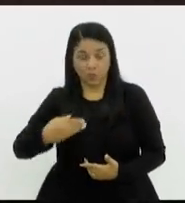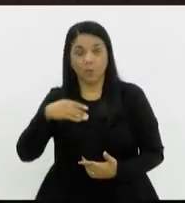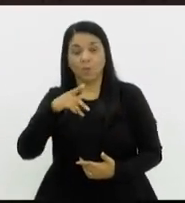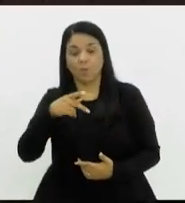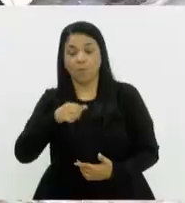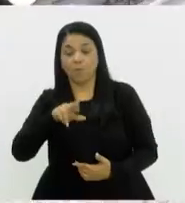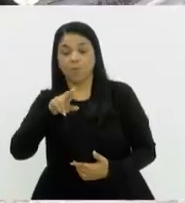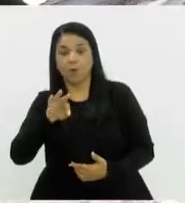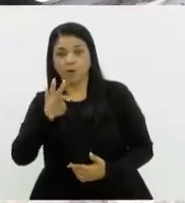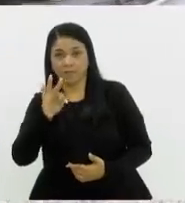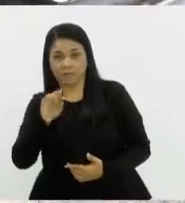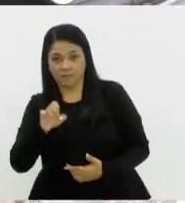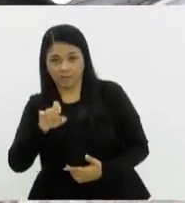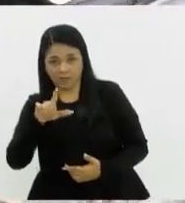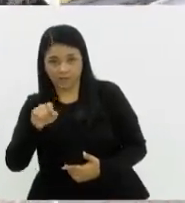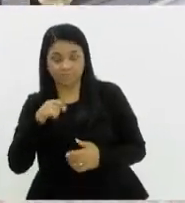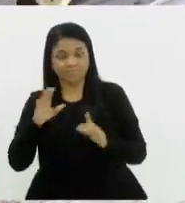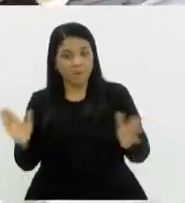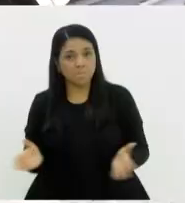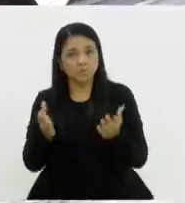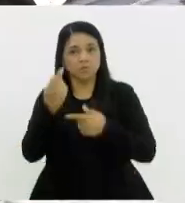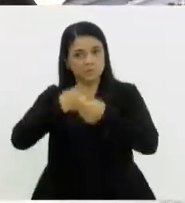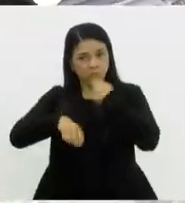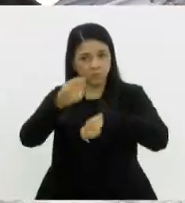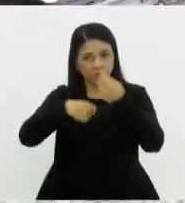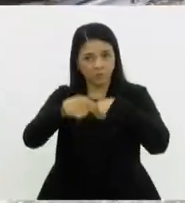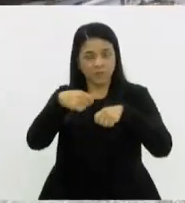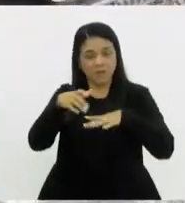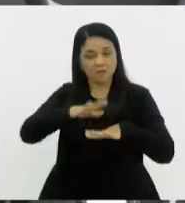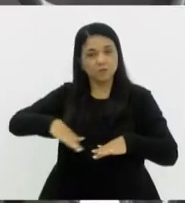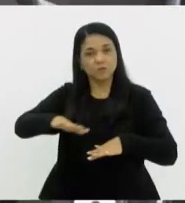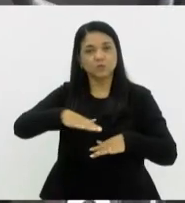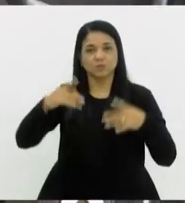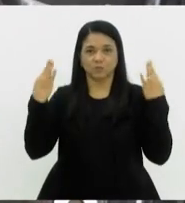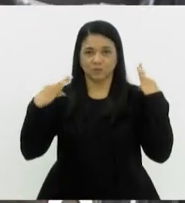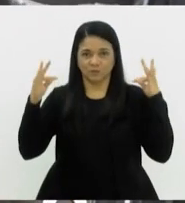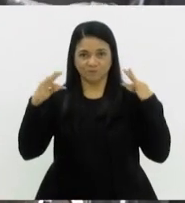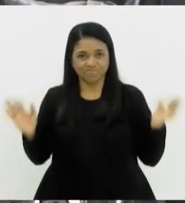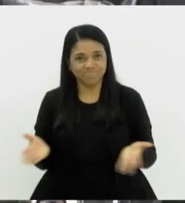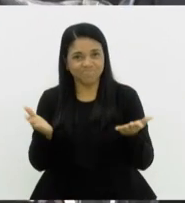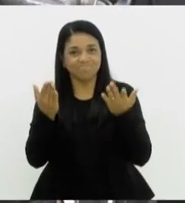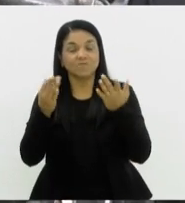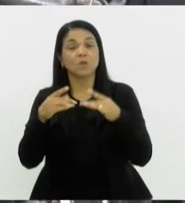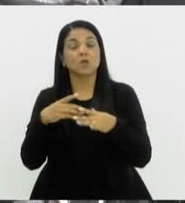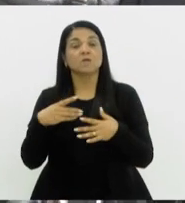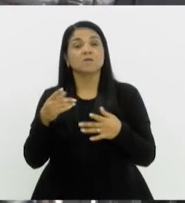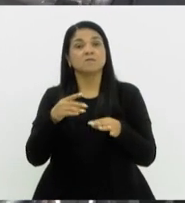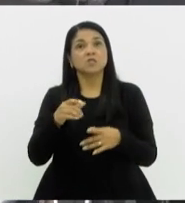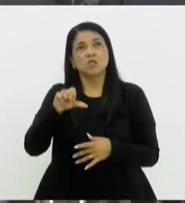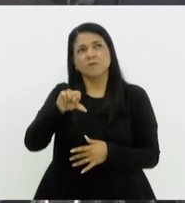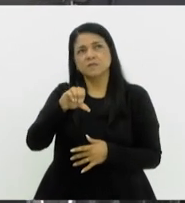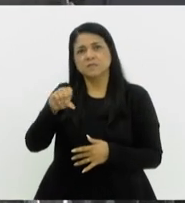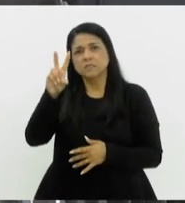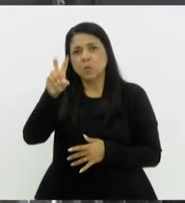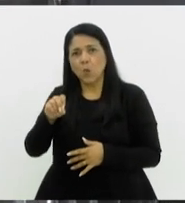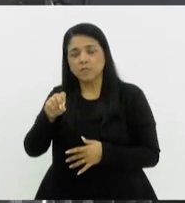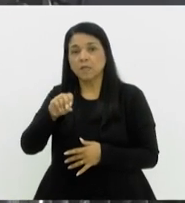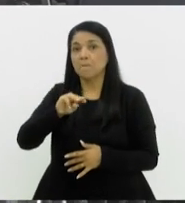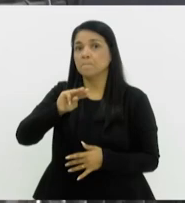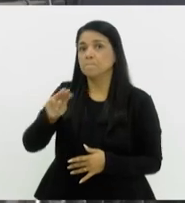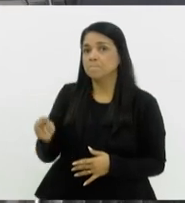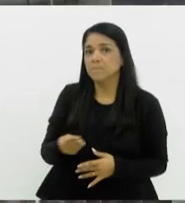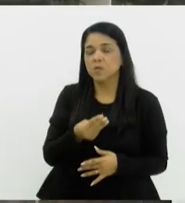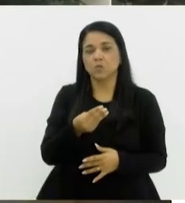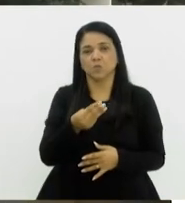cultura local, impulsionando a economia e o turismo da região. O público estimado é de 950 mil visitantes ao